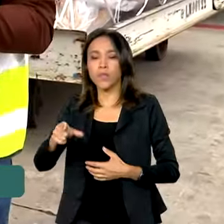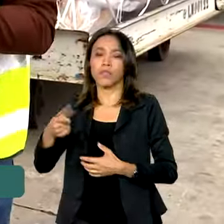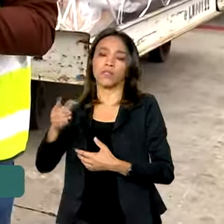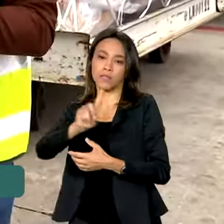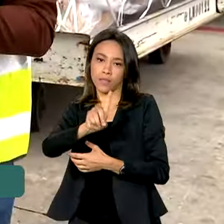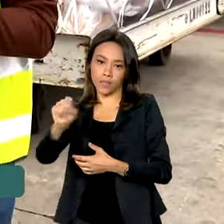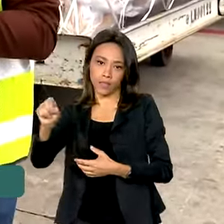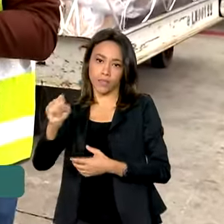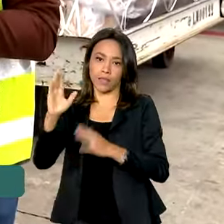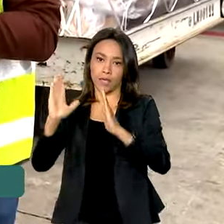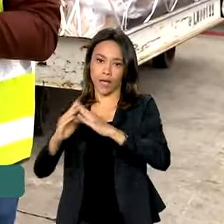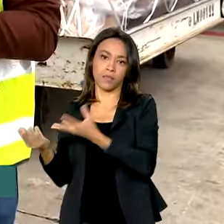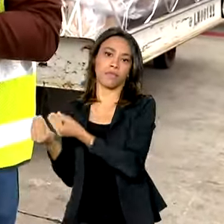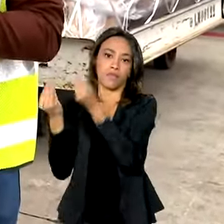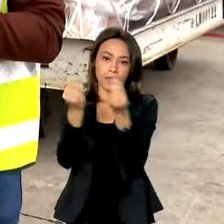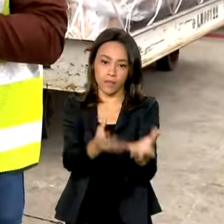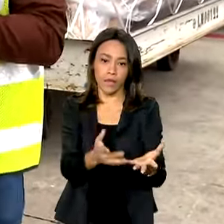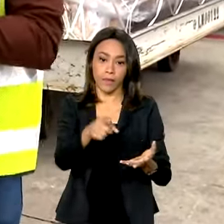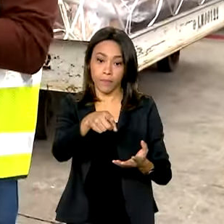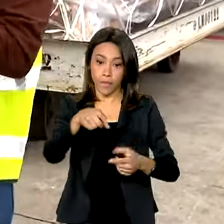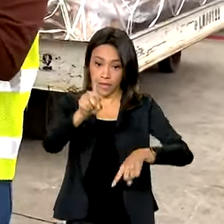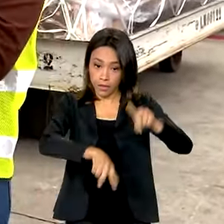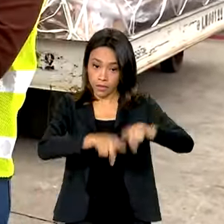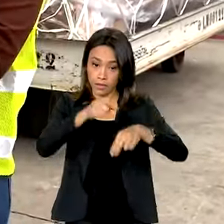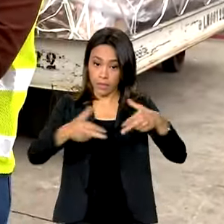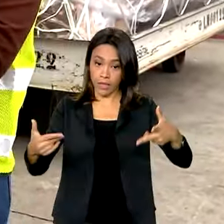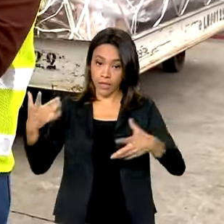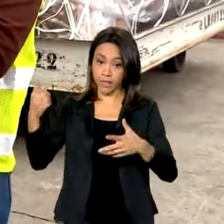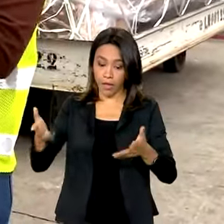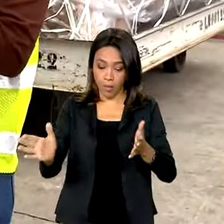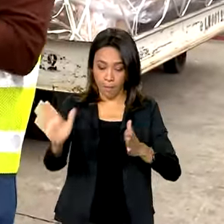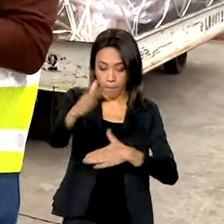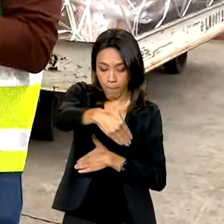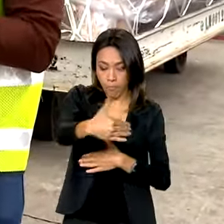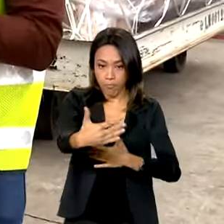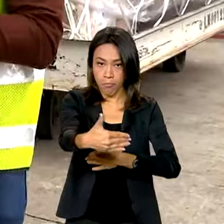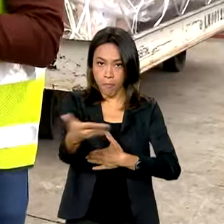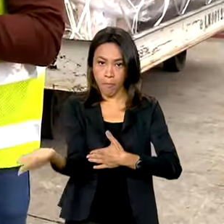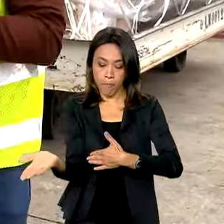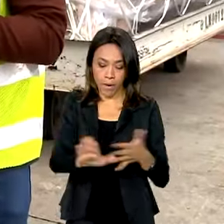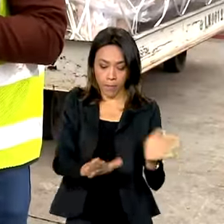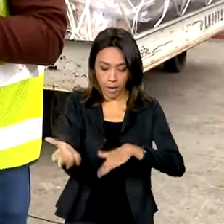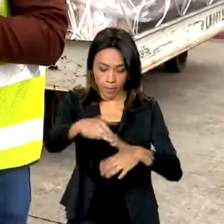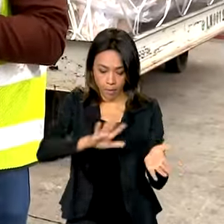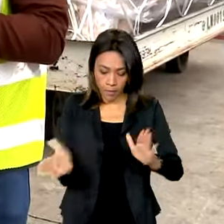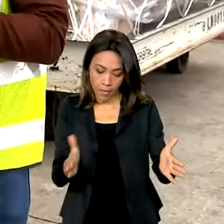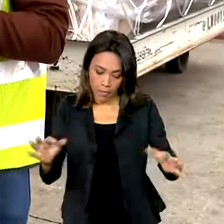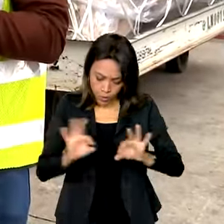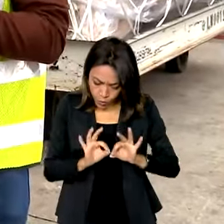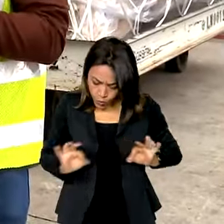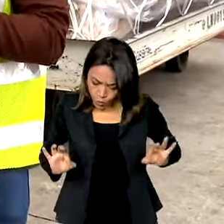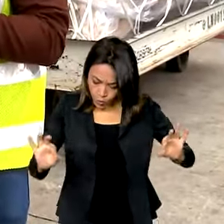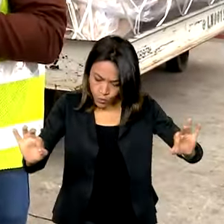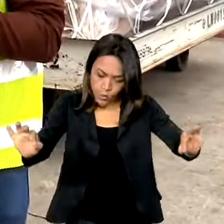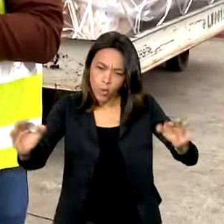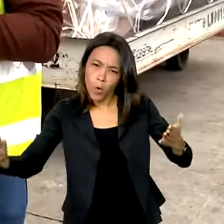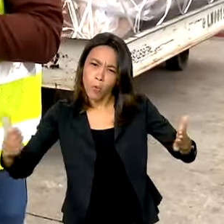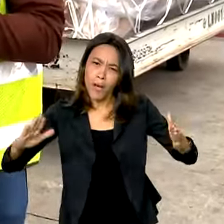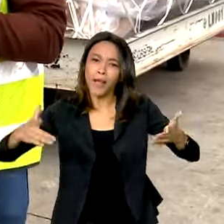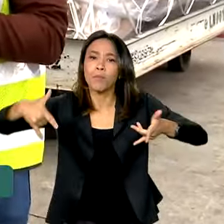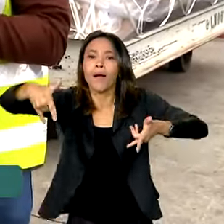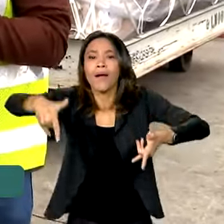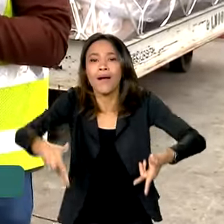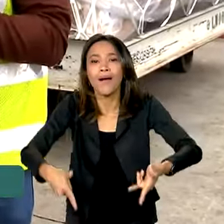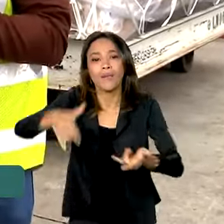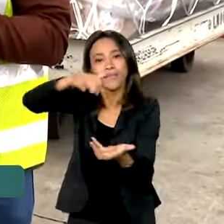equipamentos para cada casa vêm embalados em uma caixa do tamanho aproximado de uma cama de casal.